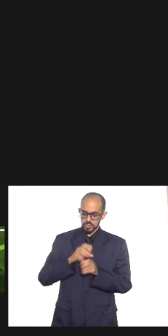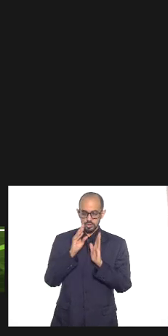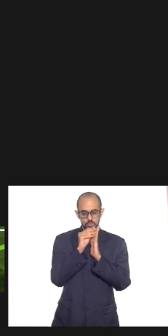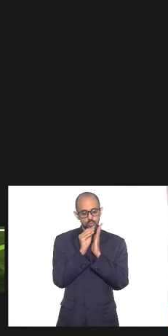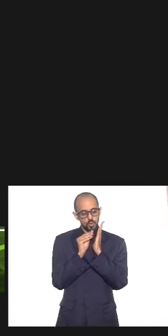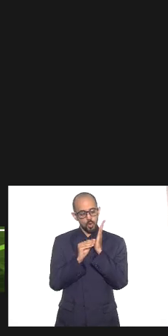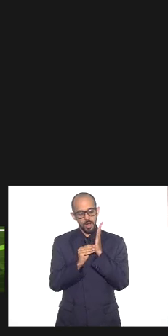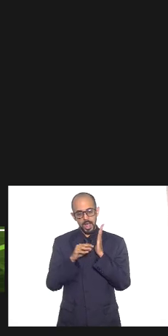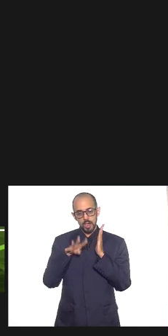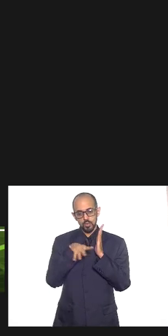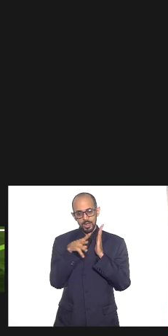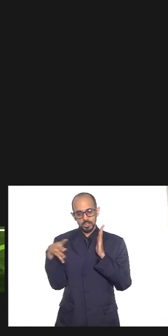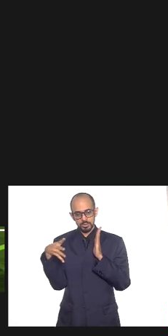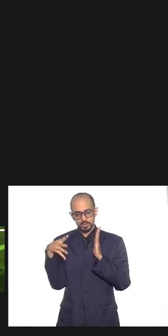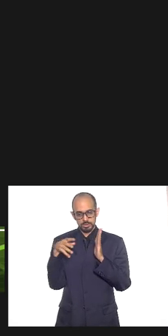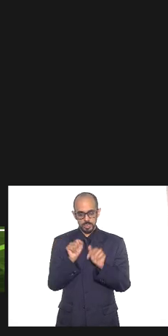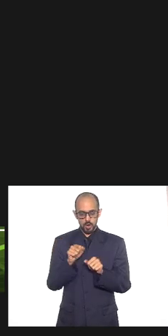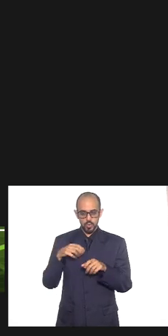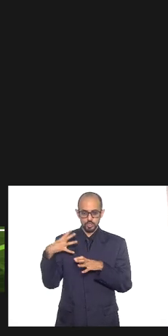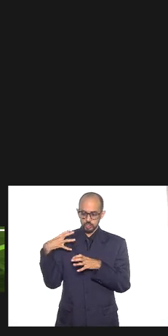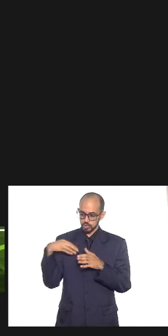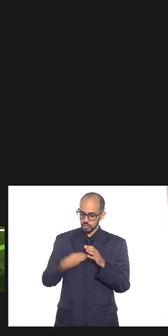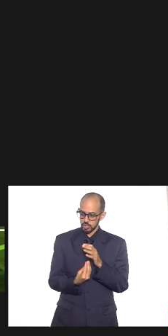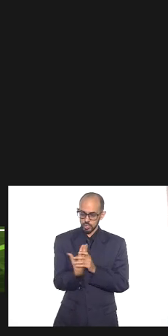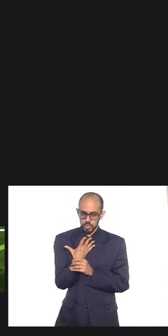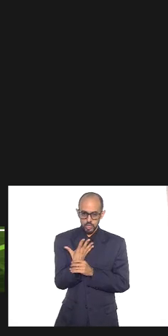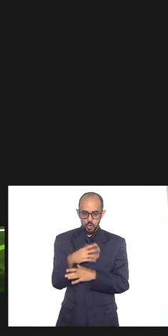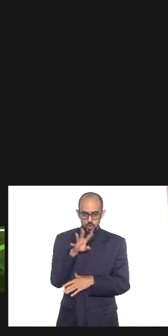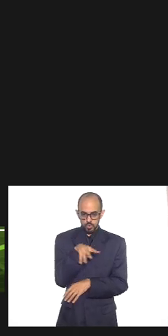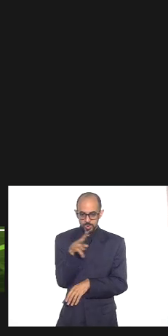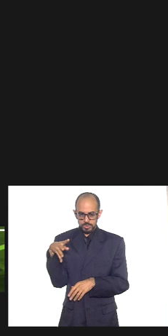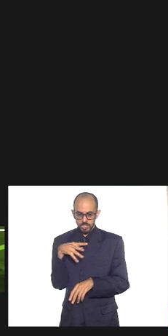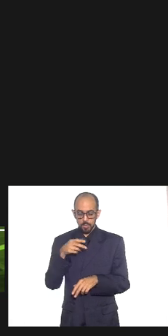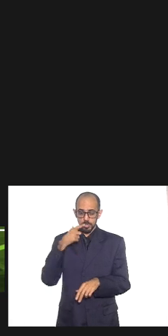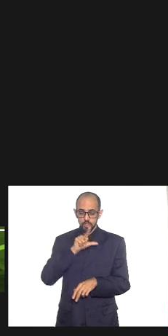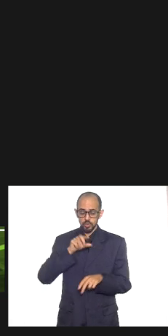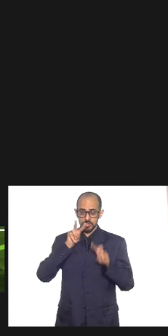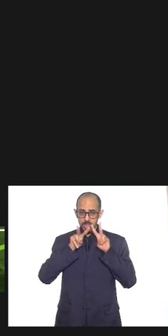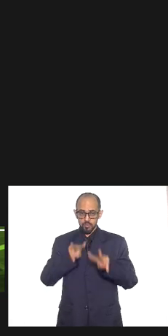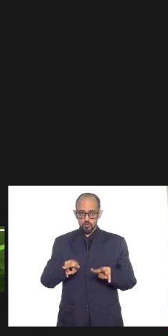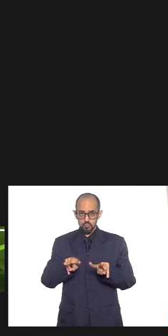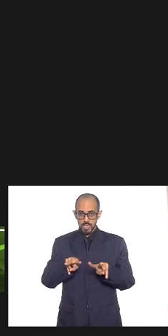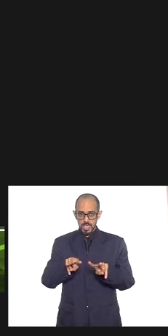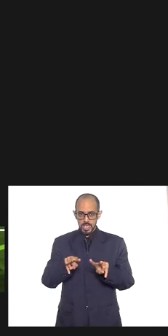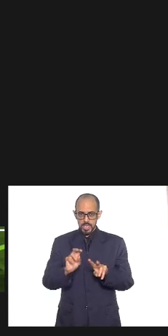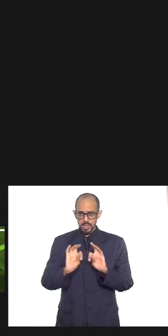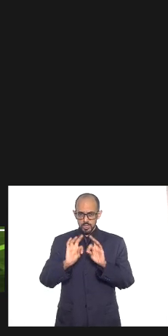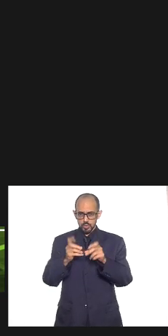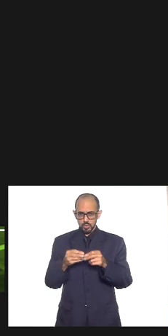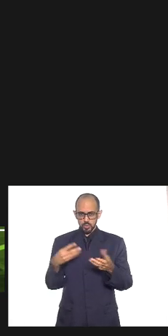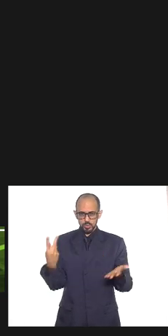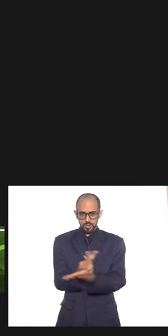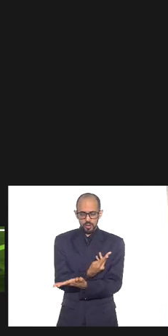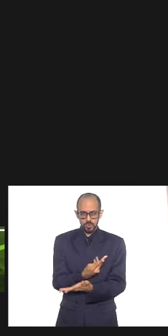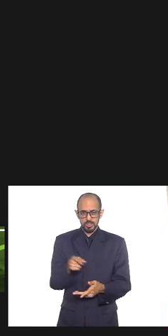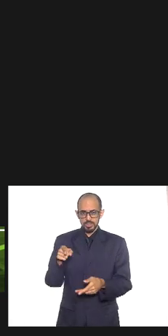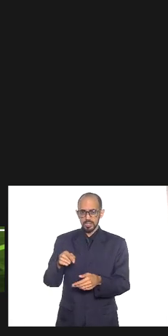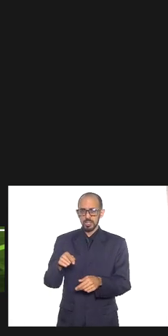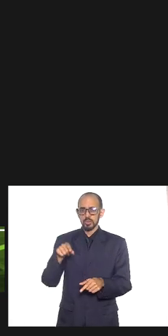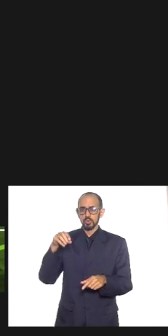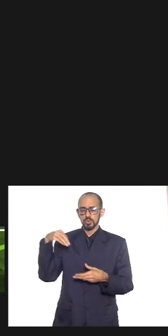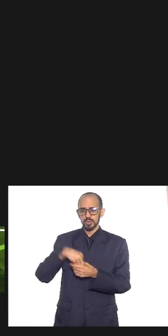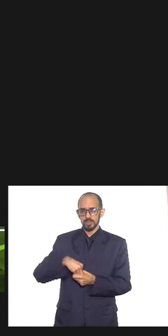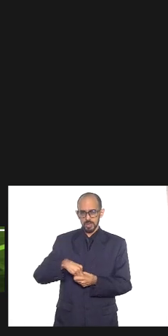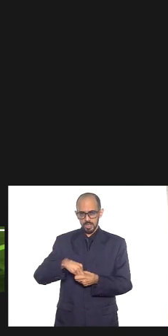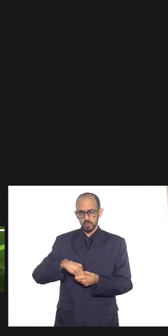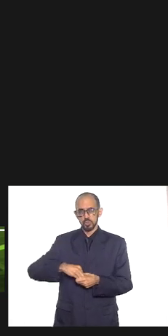classificávamos e montávamos uma estatística em Excel para enxergarmos aquilo que estava sendo aquilo que estava acontecendo ali